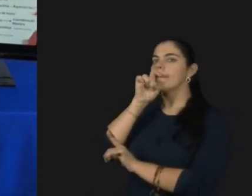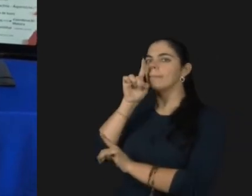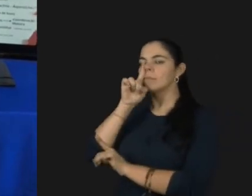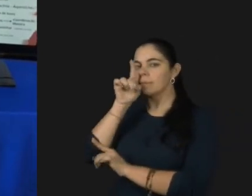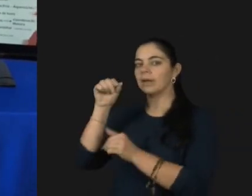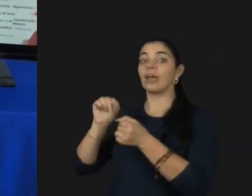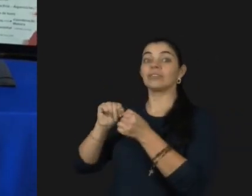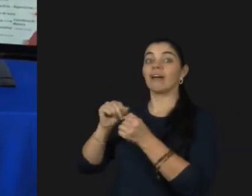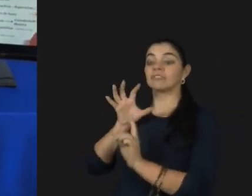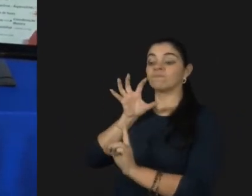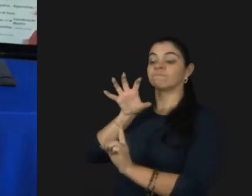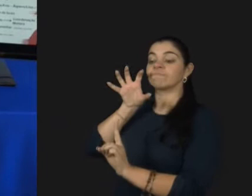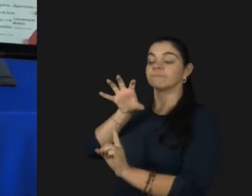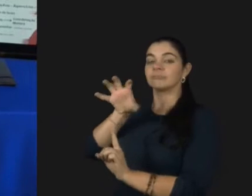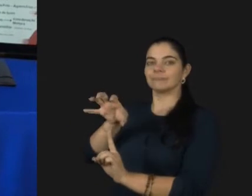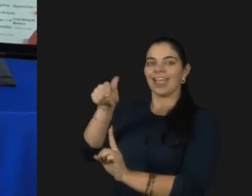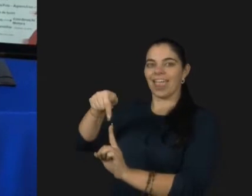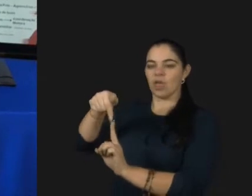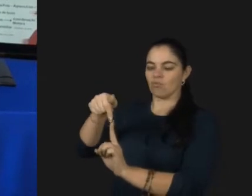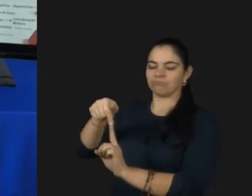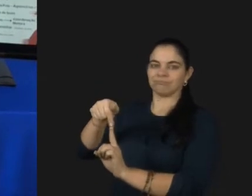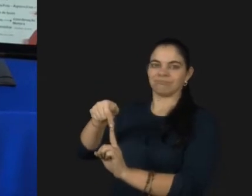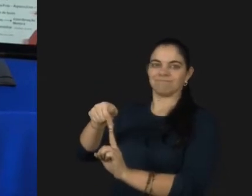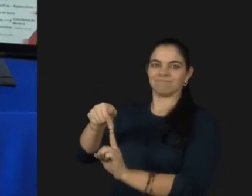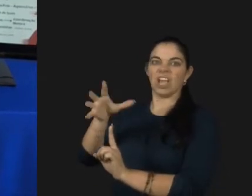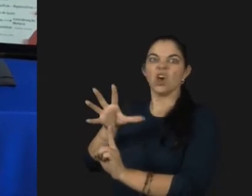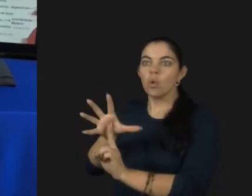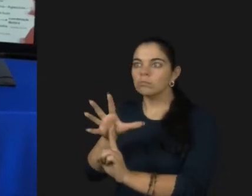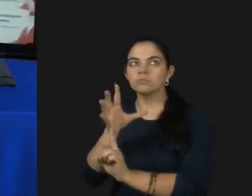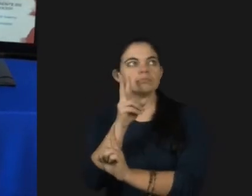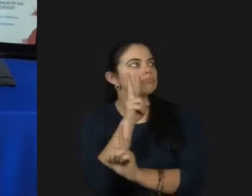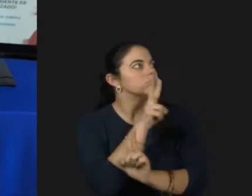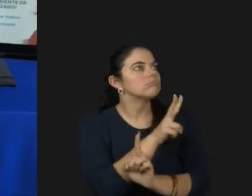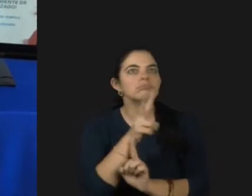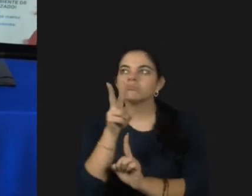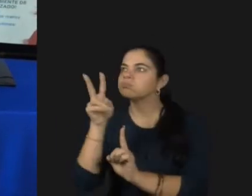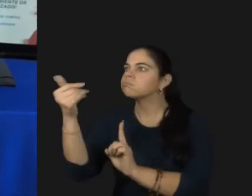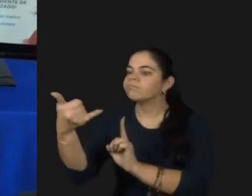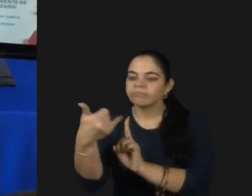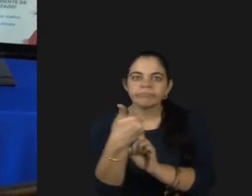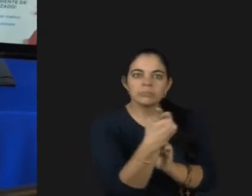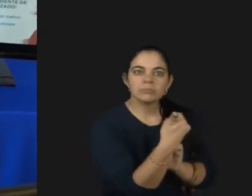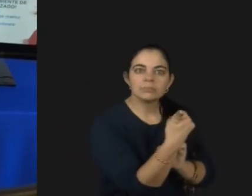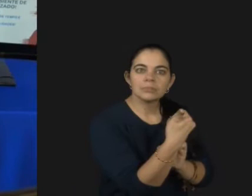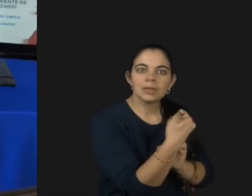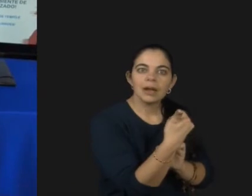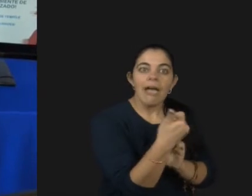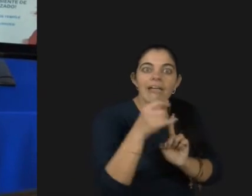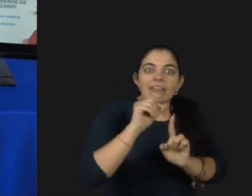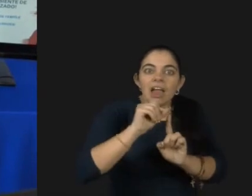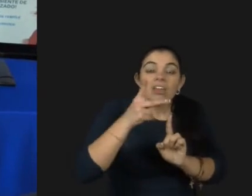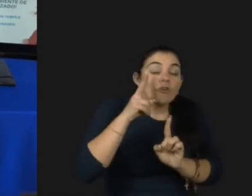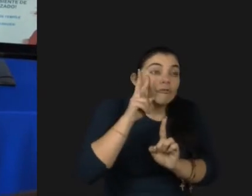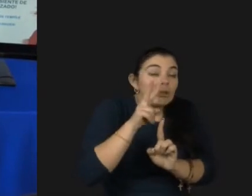recebendo. A criança é um receptáculo. E isso foi tremendo na